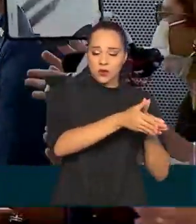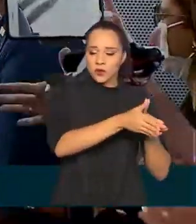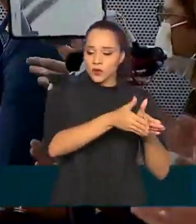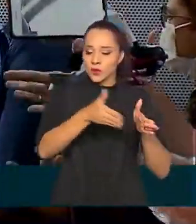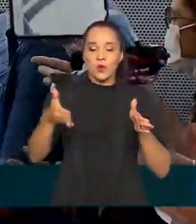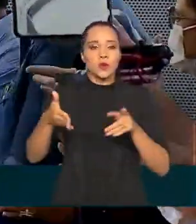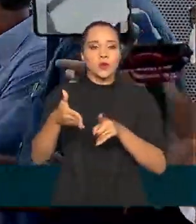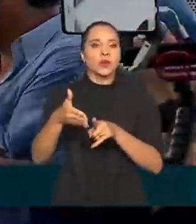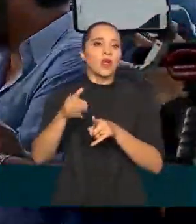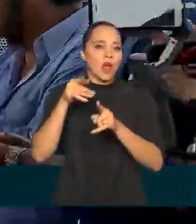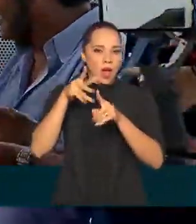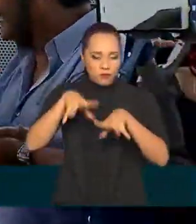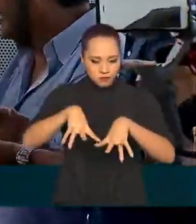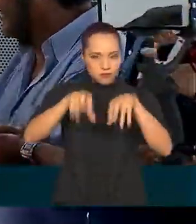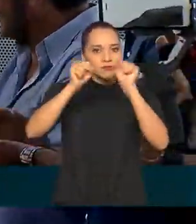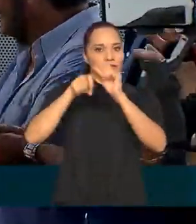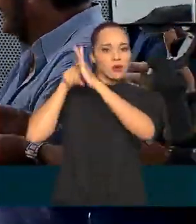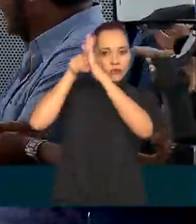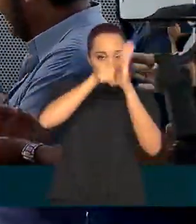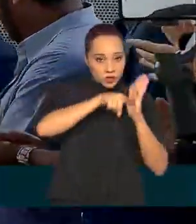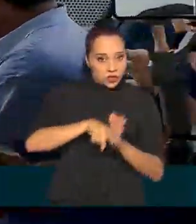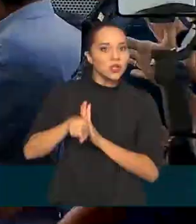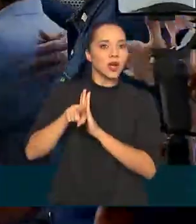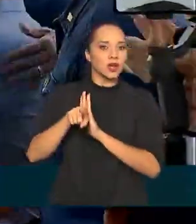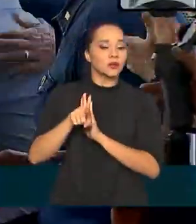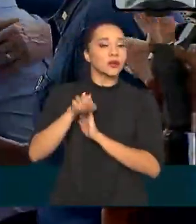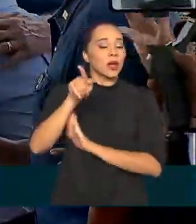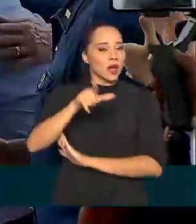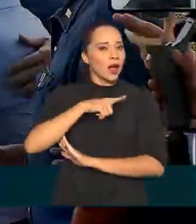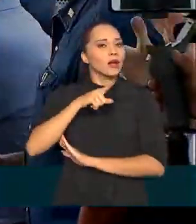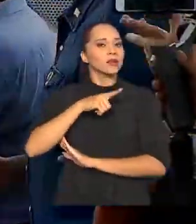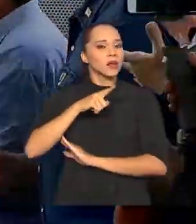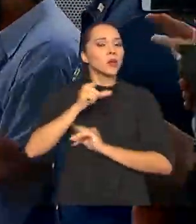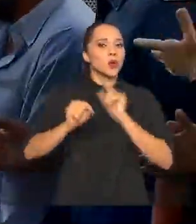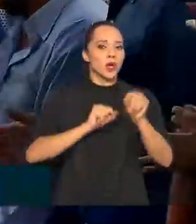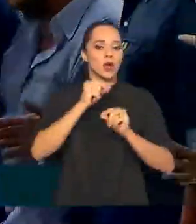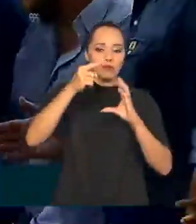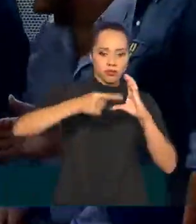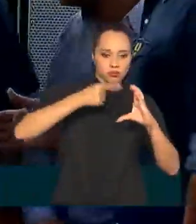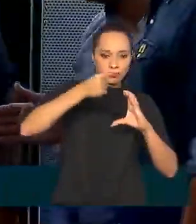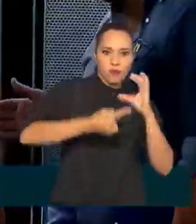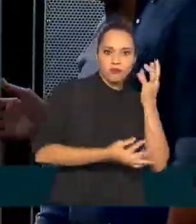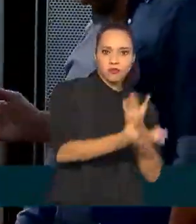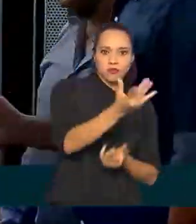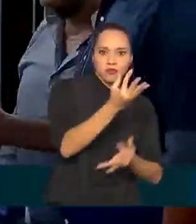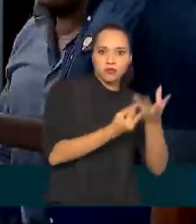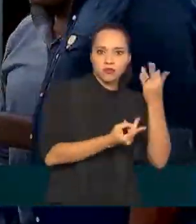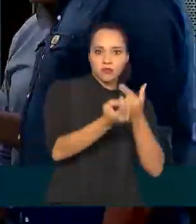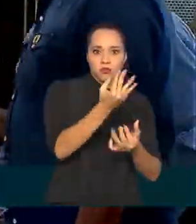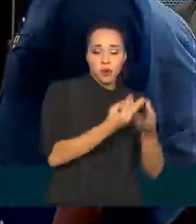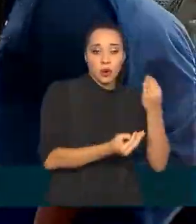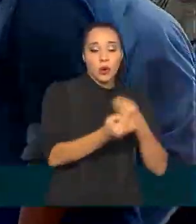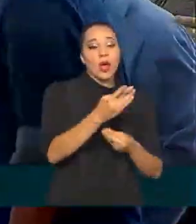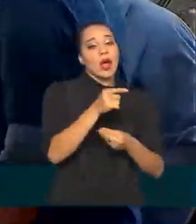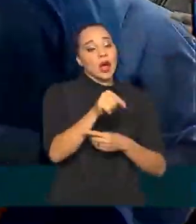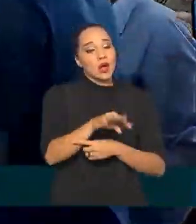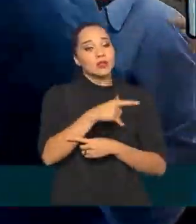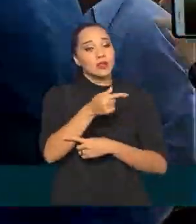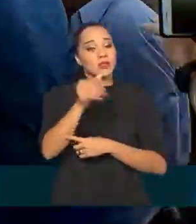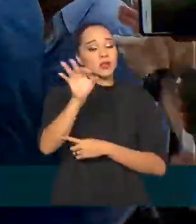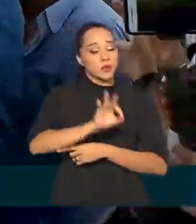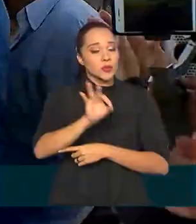vem sendo investigado. A falha teria sido em um transformador que pegou fogo. Cerca de 70% da energia do estado chegou a ser